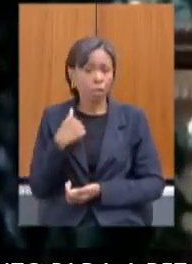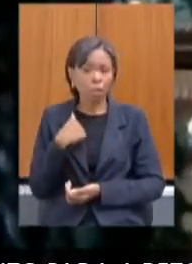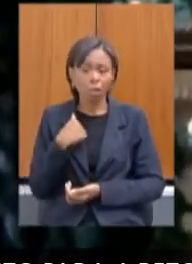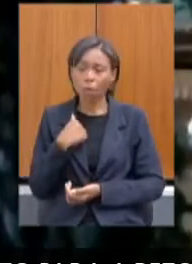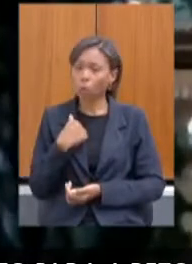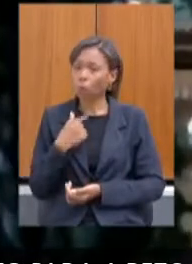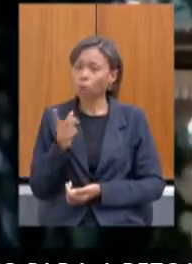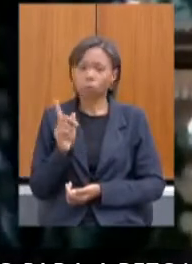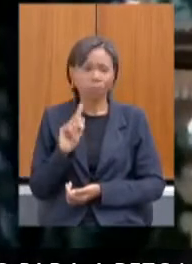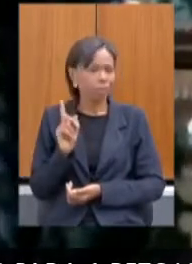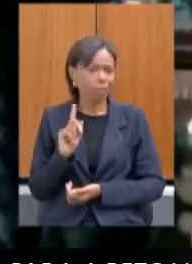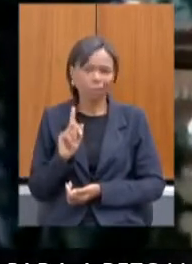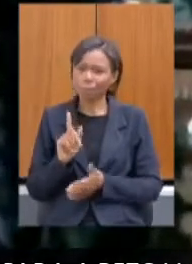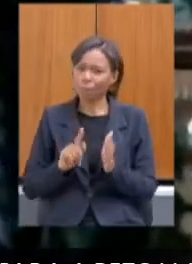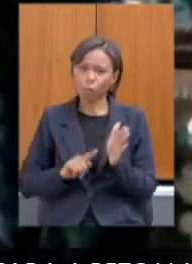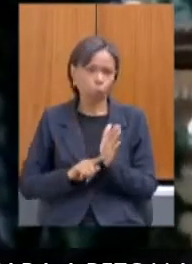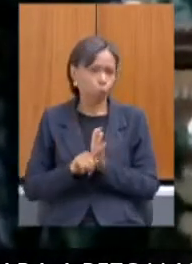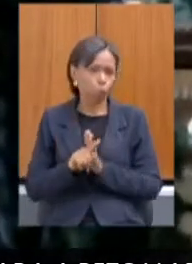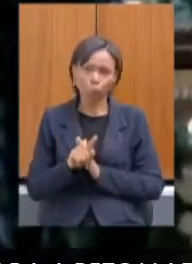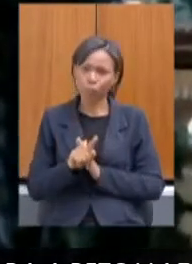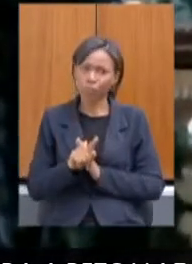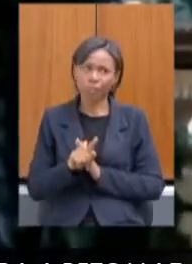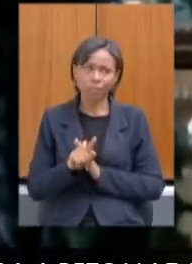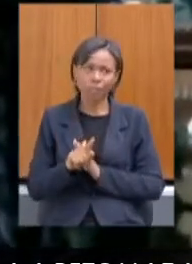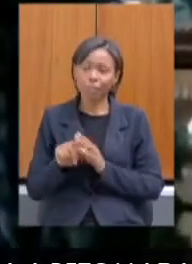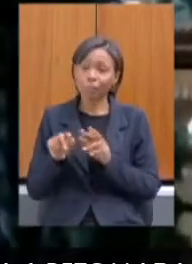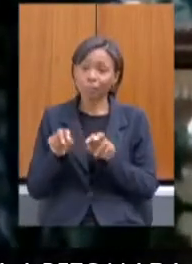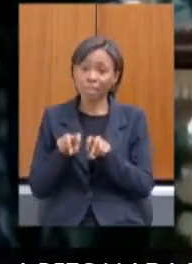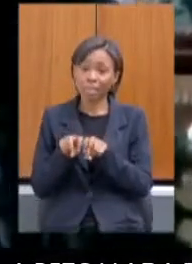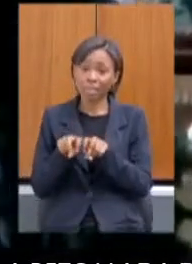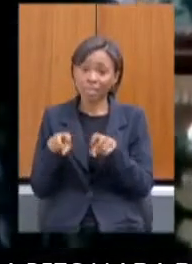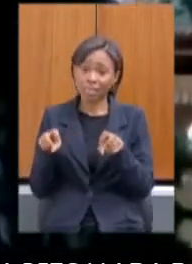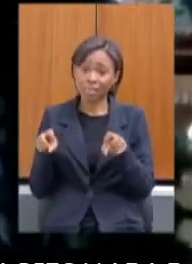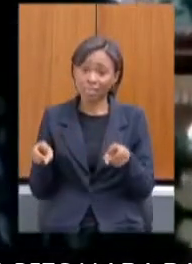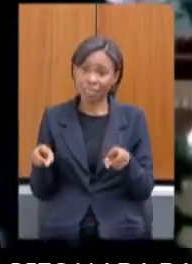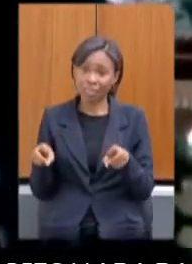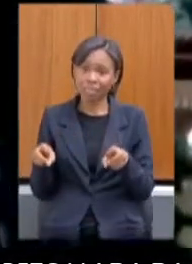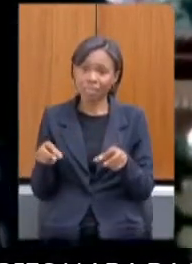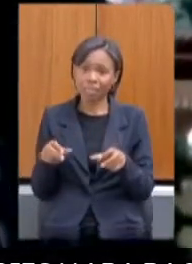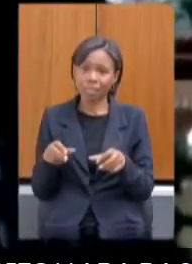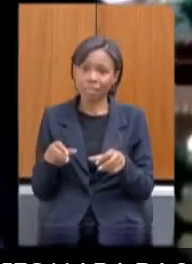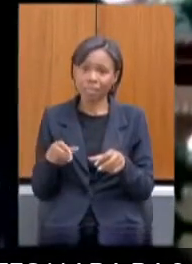perguntas sobre a mesa de diálogo, né? Estou falando do comitê mesmo, tá?